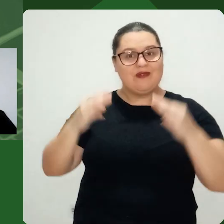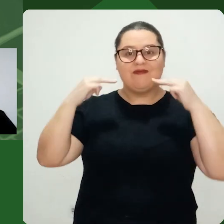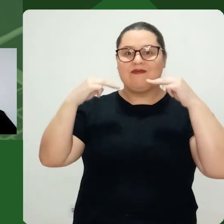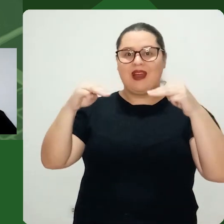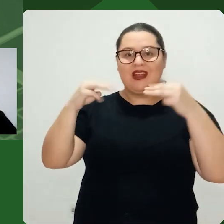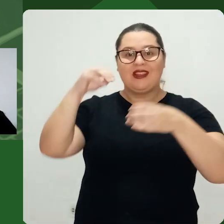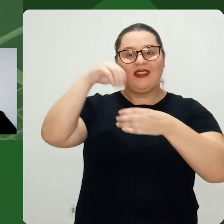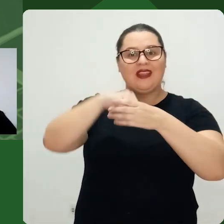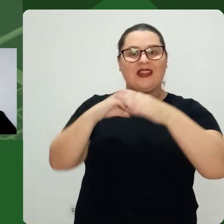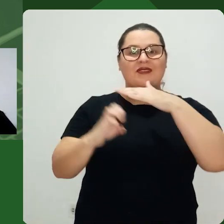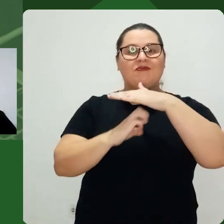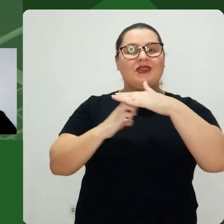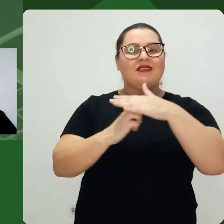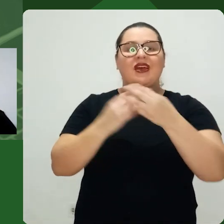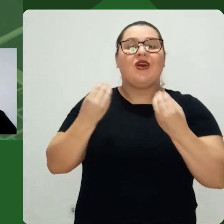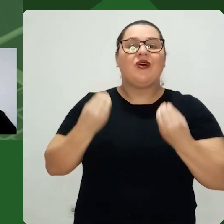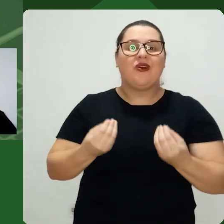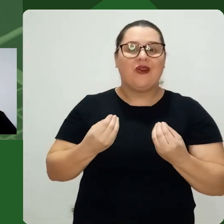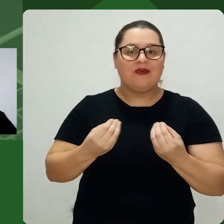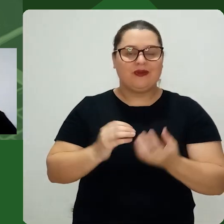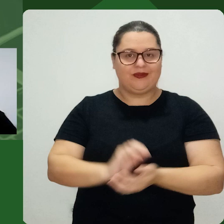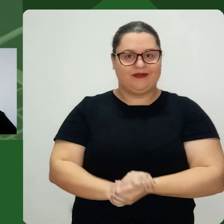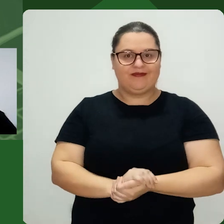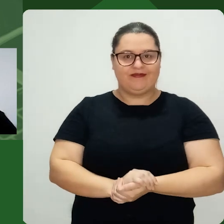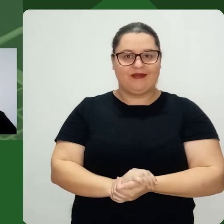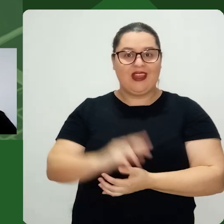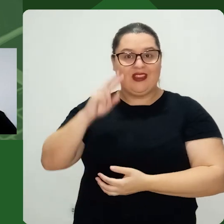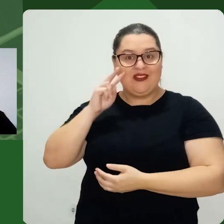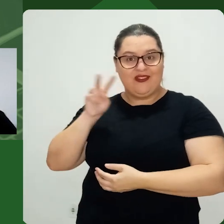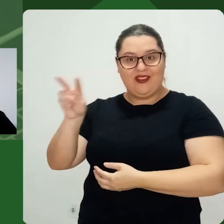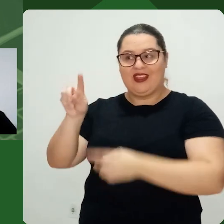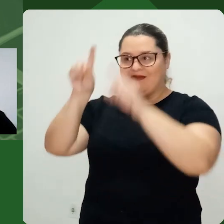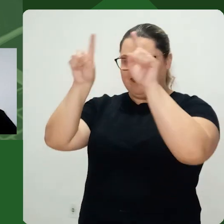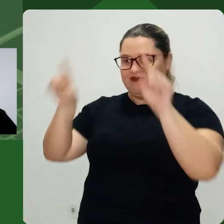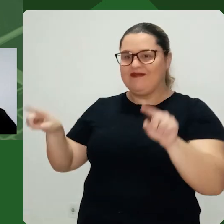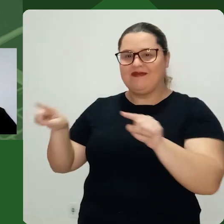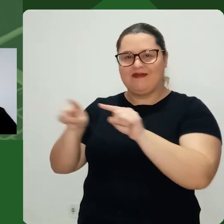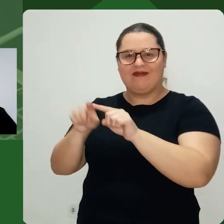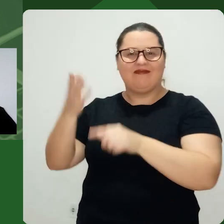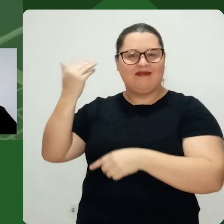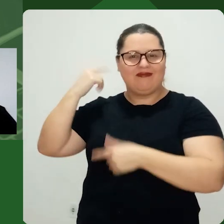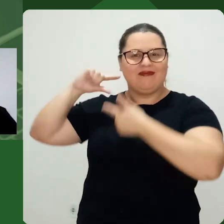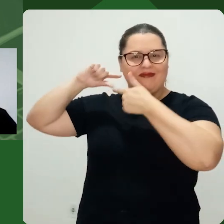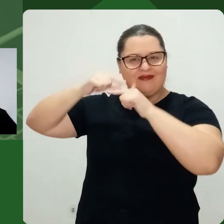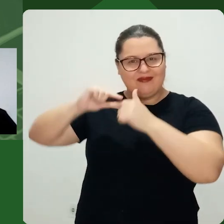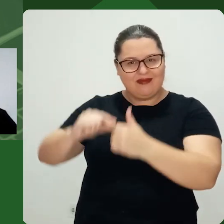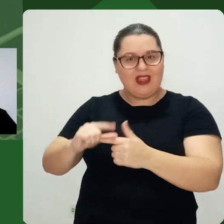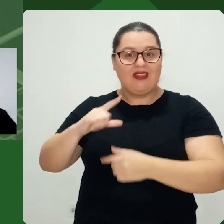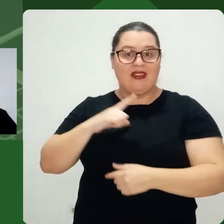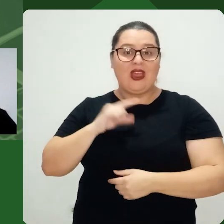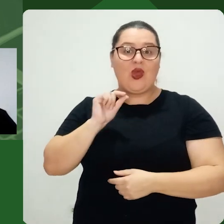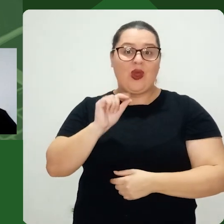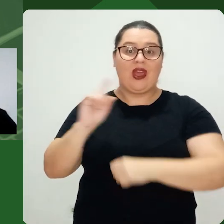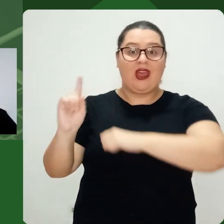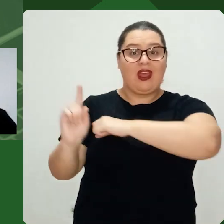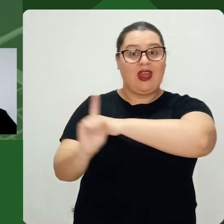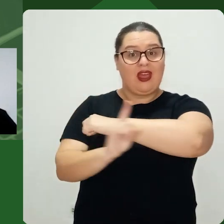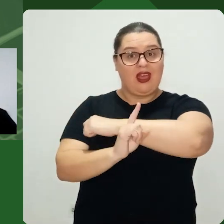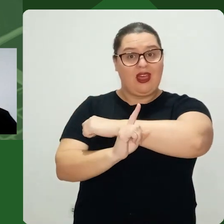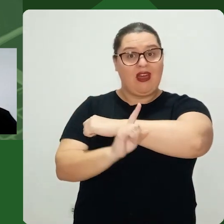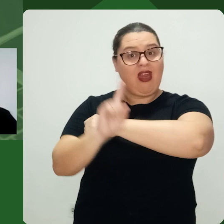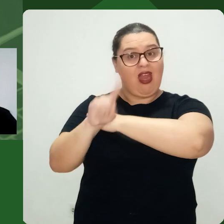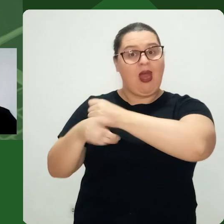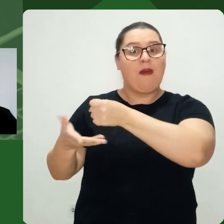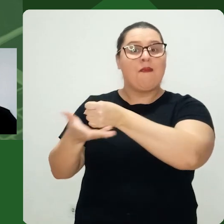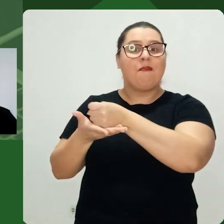agora dentro da empresa A gente pode ver ali que num organograma tradicional, eu vou ter o cliente lá como